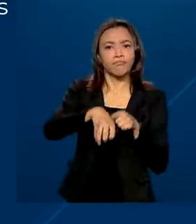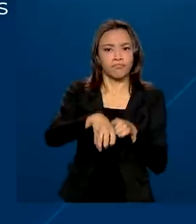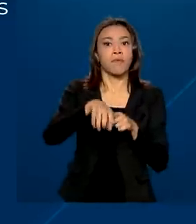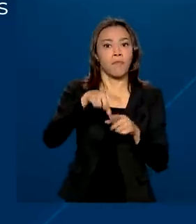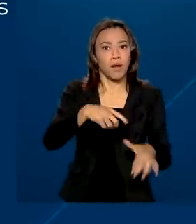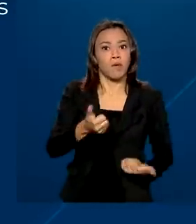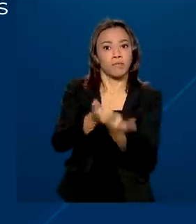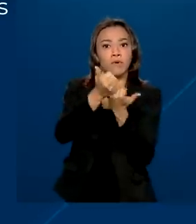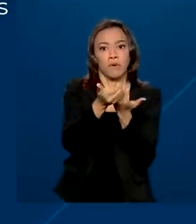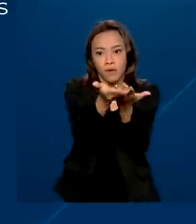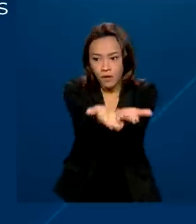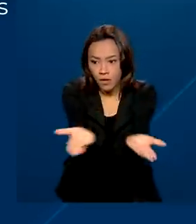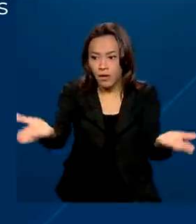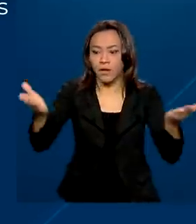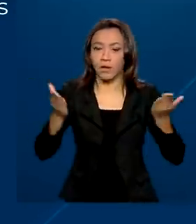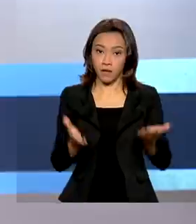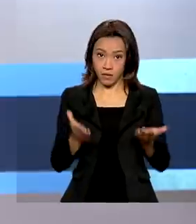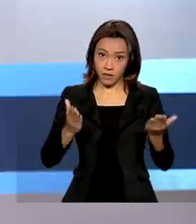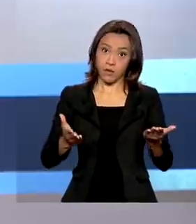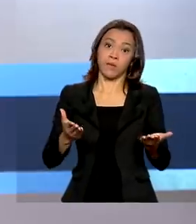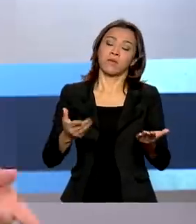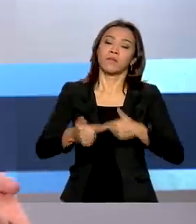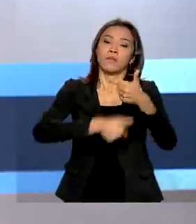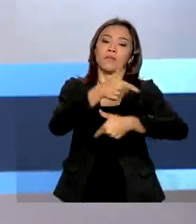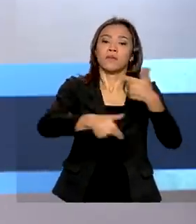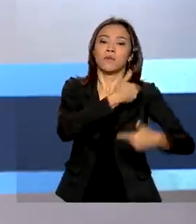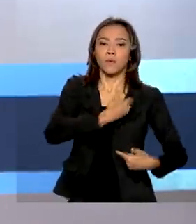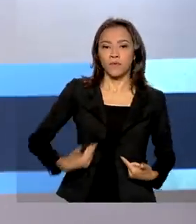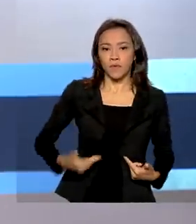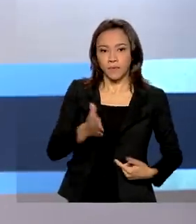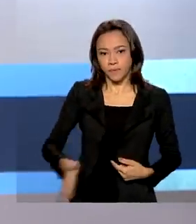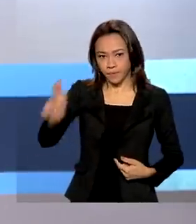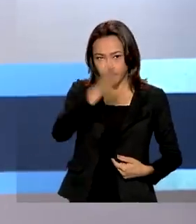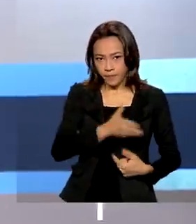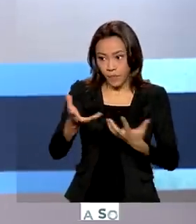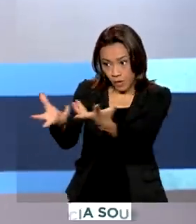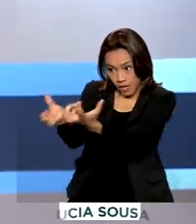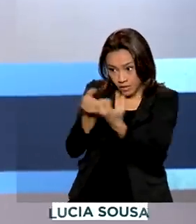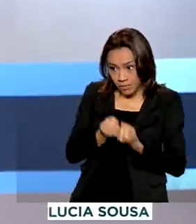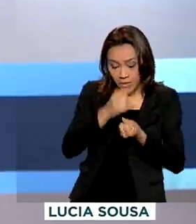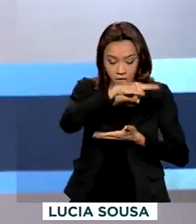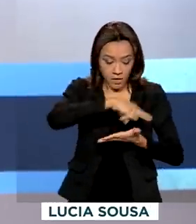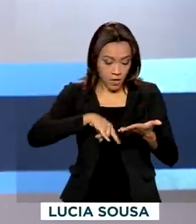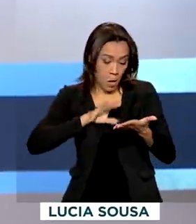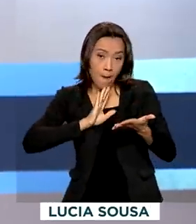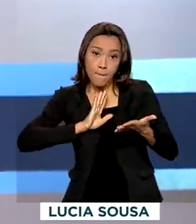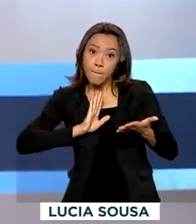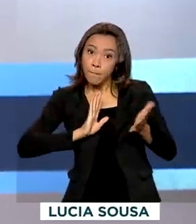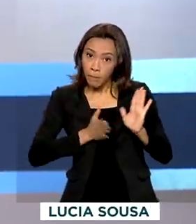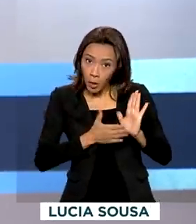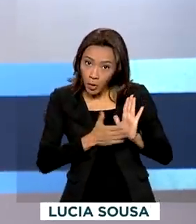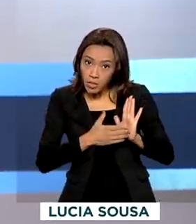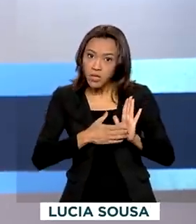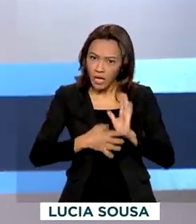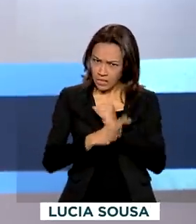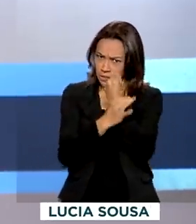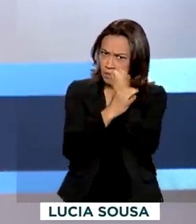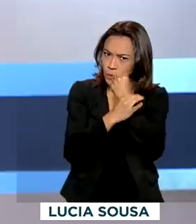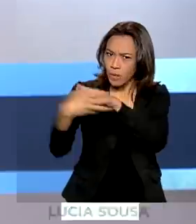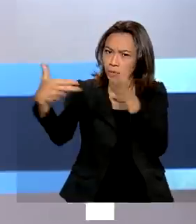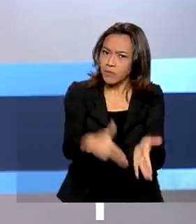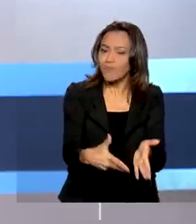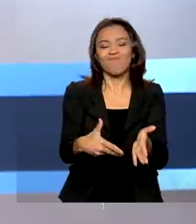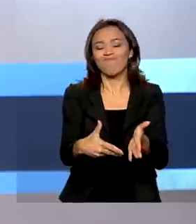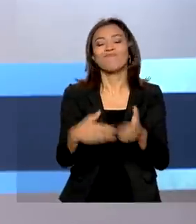sustentação dos serviços de governo. O envio da proposta não garante a participação da empresa na licitação. É preciso